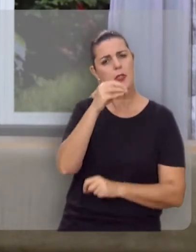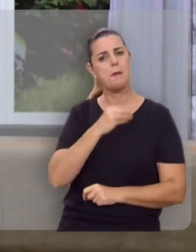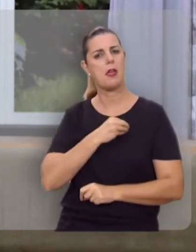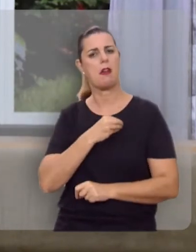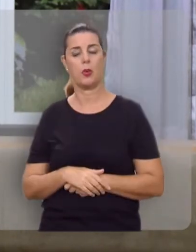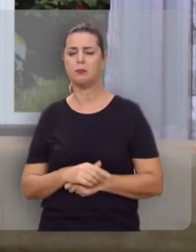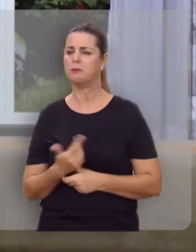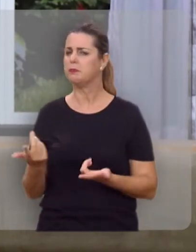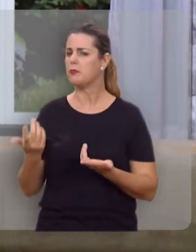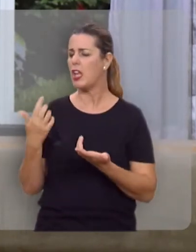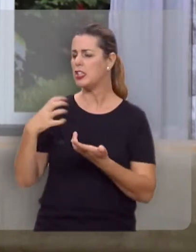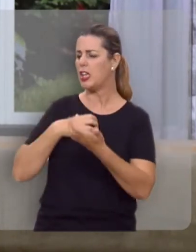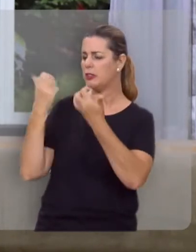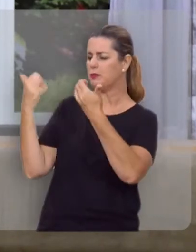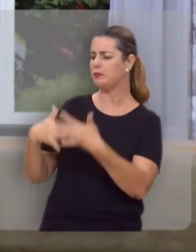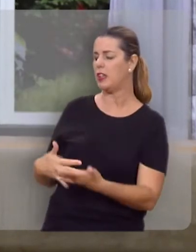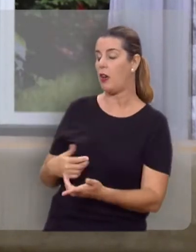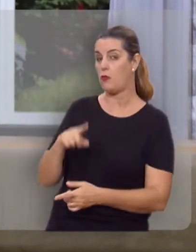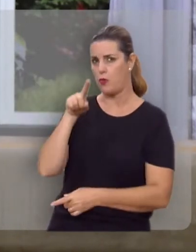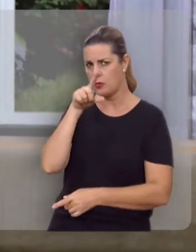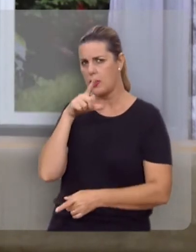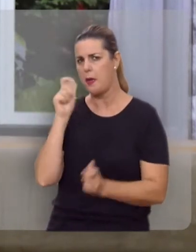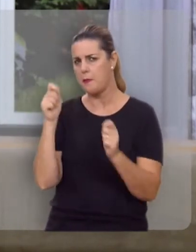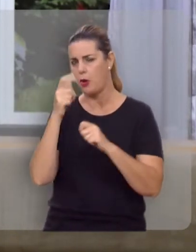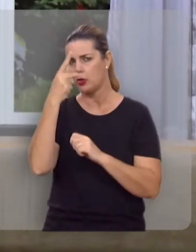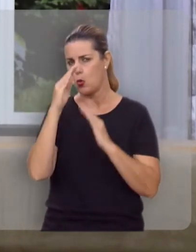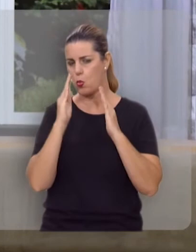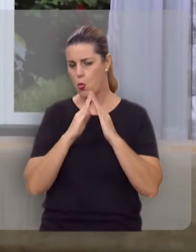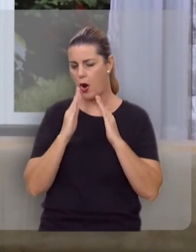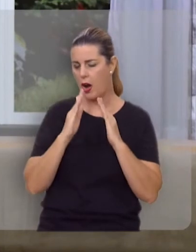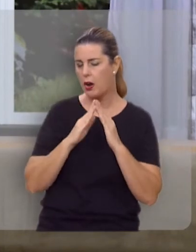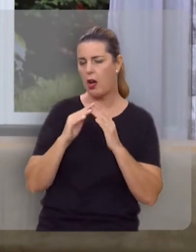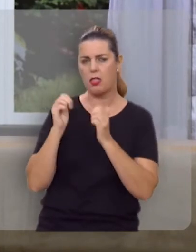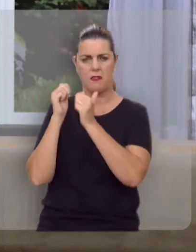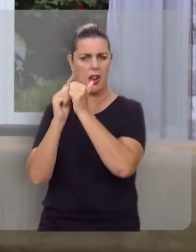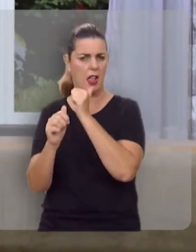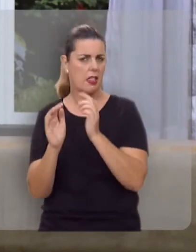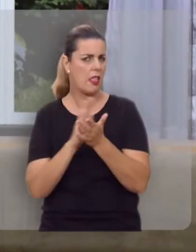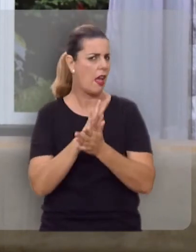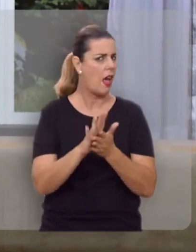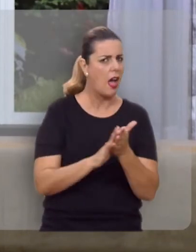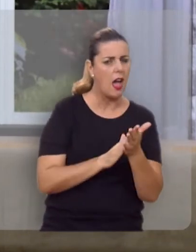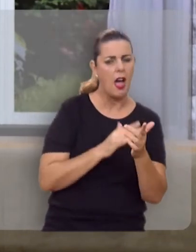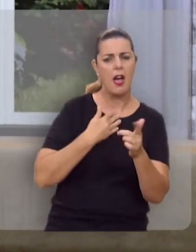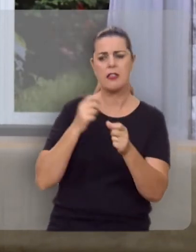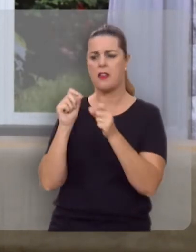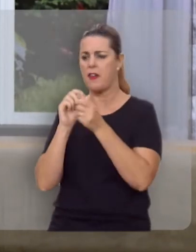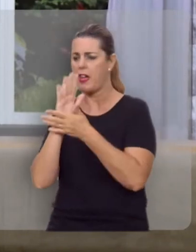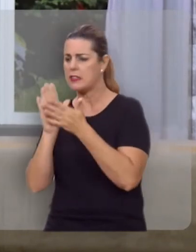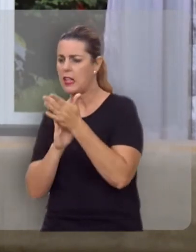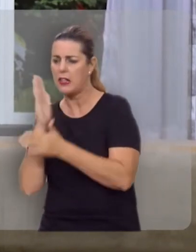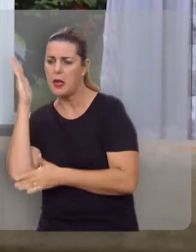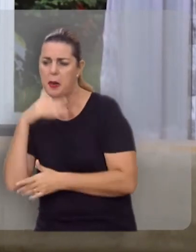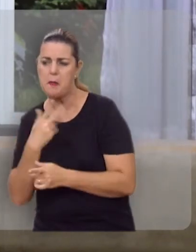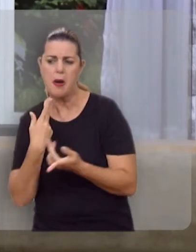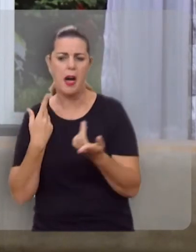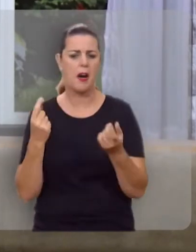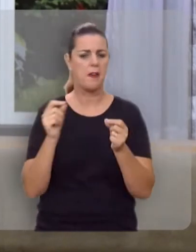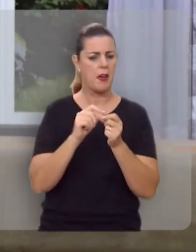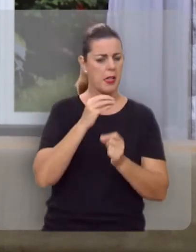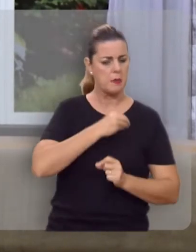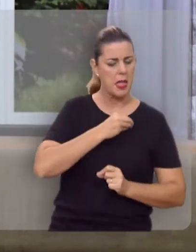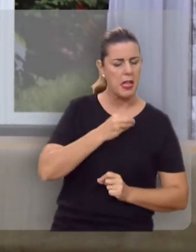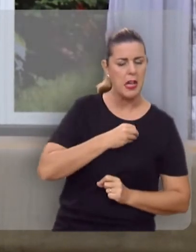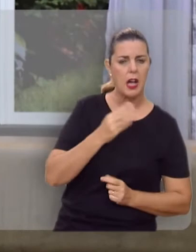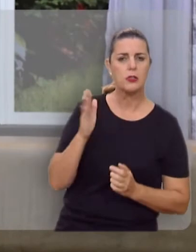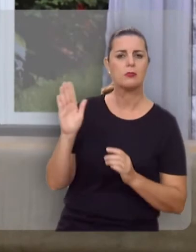disso você está pecando. Em outras palavras, você pode estar dentro da sua casa, não falando mal de ninguém, não fazendo mal para ninguém e cometendo